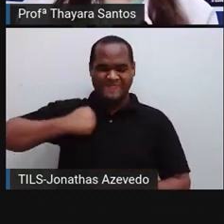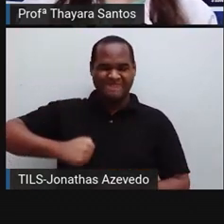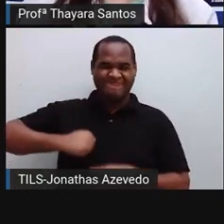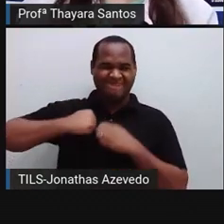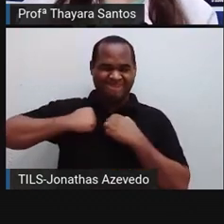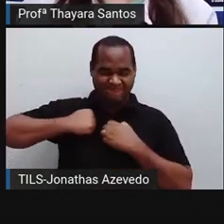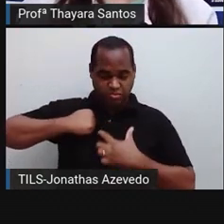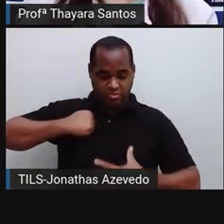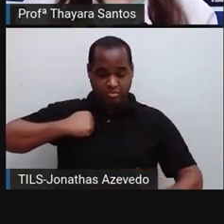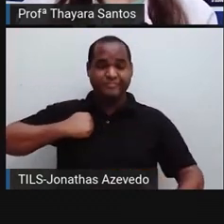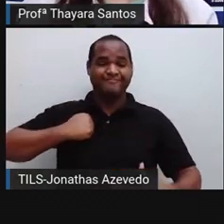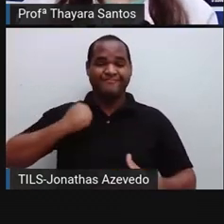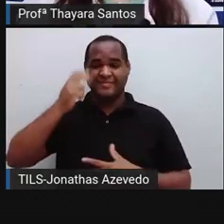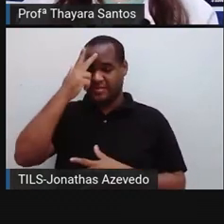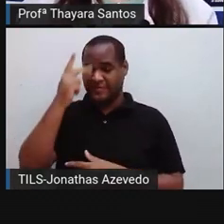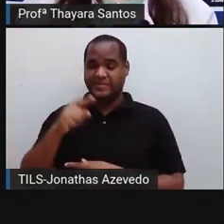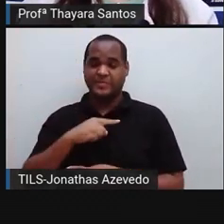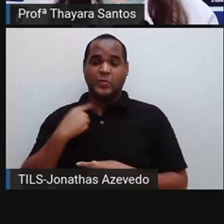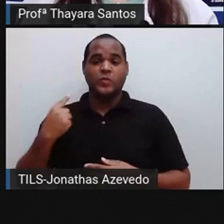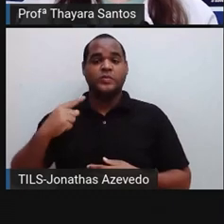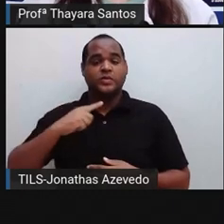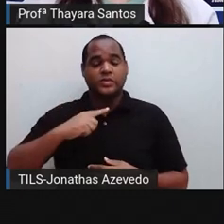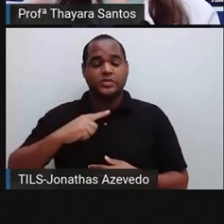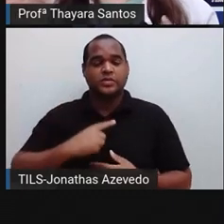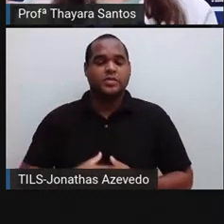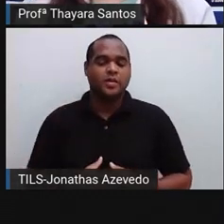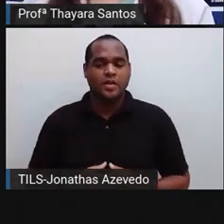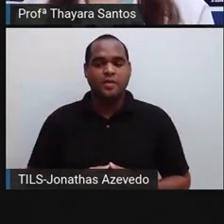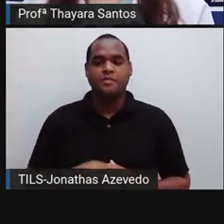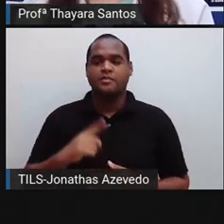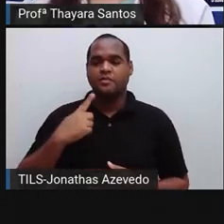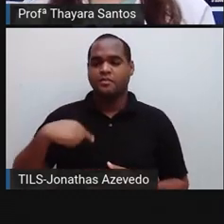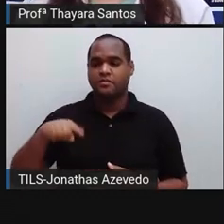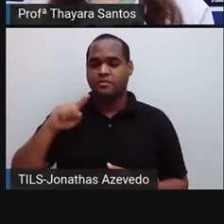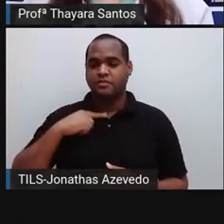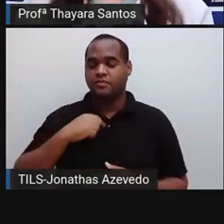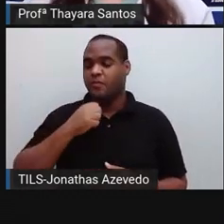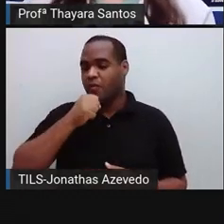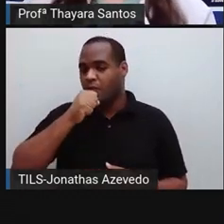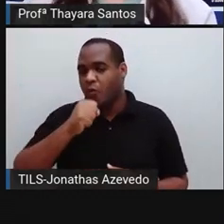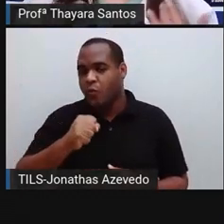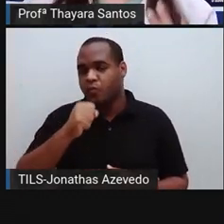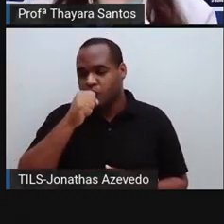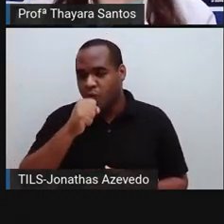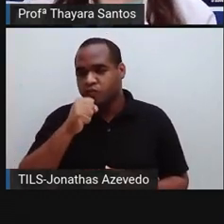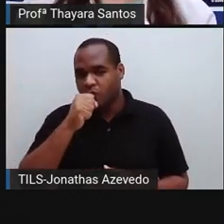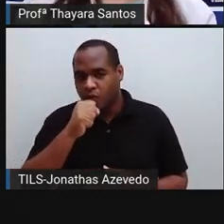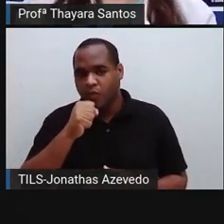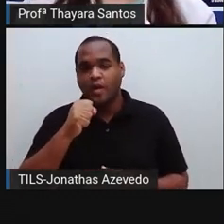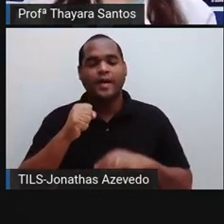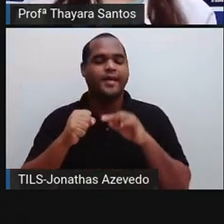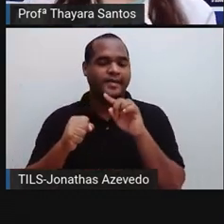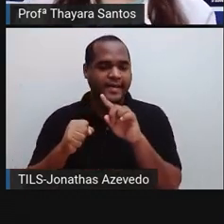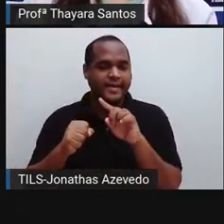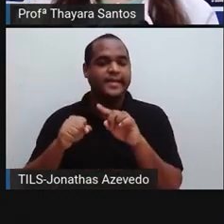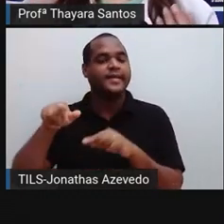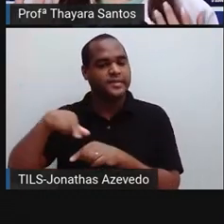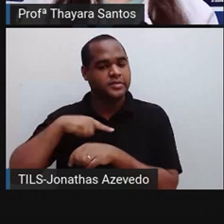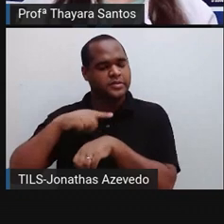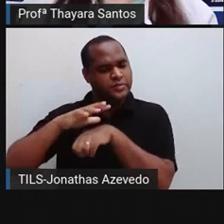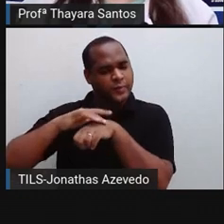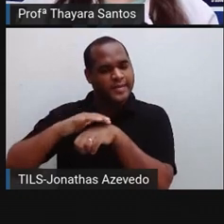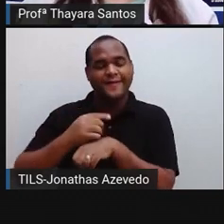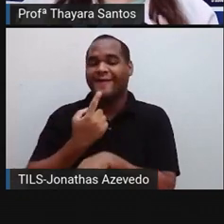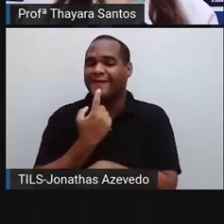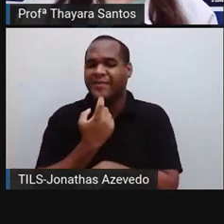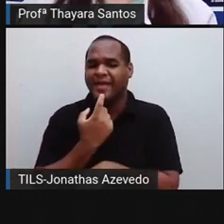levar até a morte. A gente tem a tuberculose, que também é causada por uma bactéria. Ela